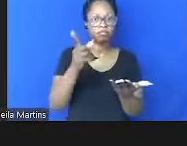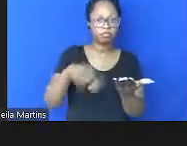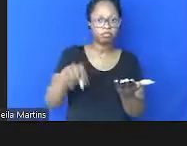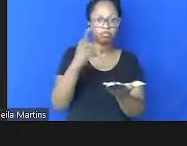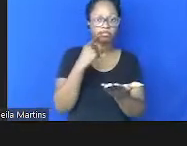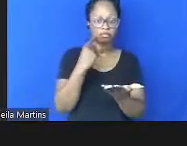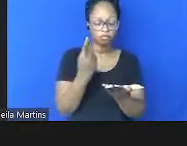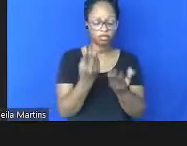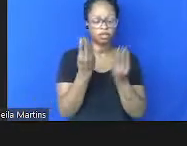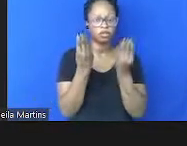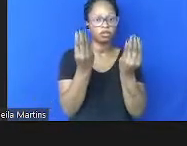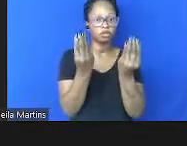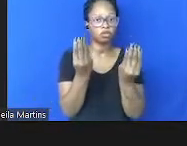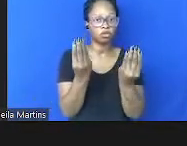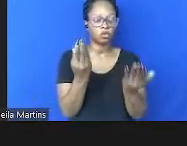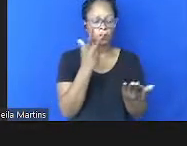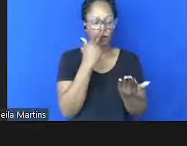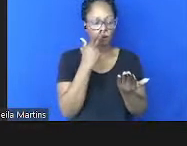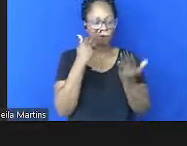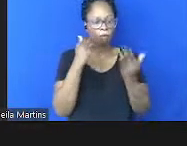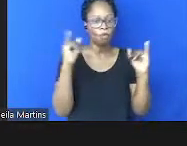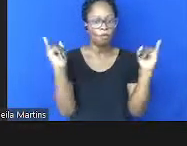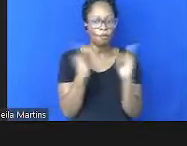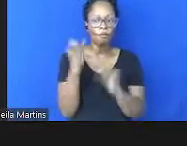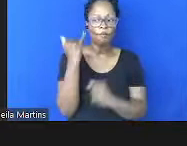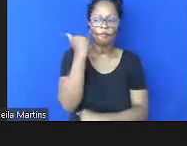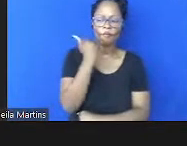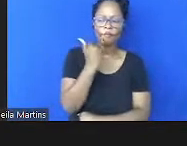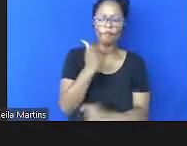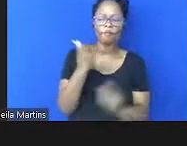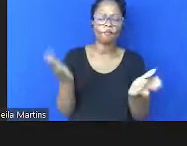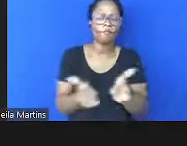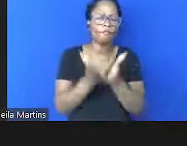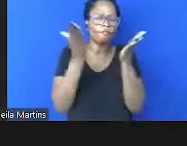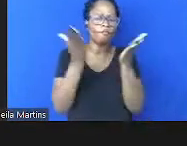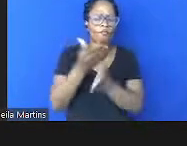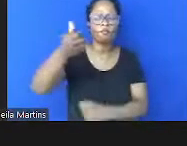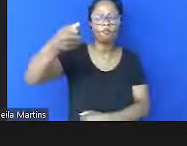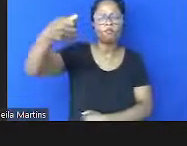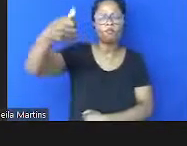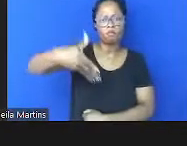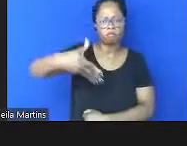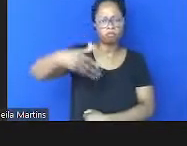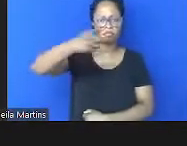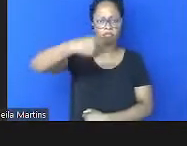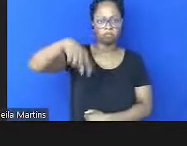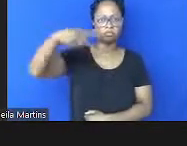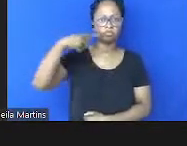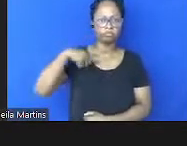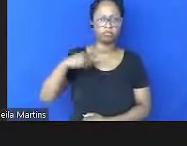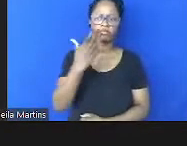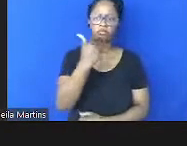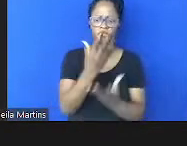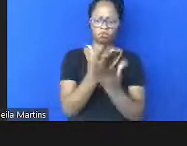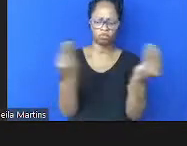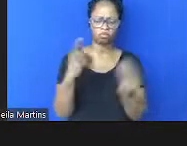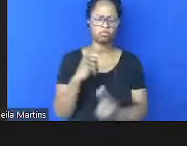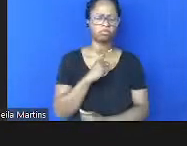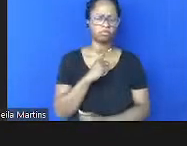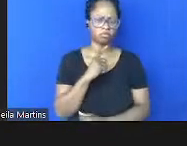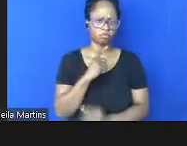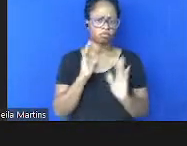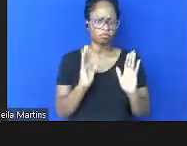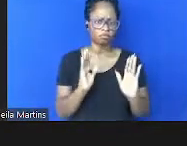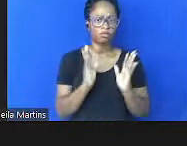uma dieta pobre ou a gente tem muita comida no mundo, mas a gente tem quase